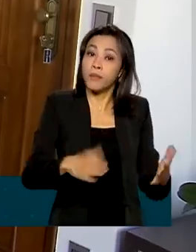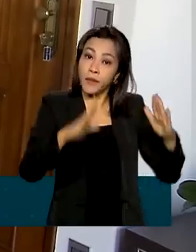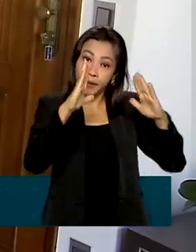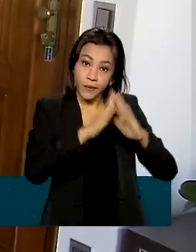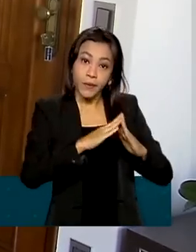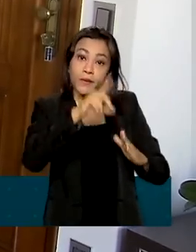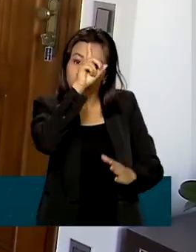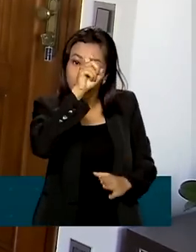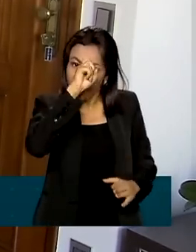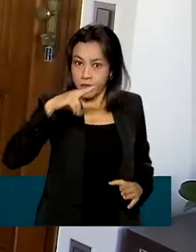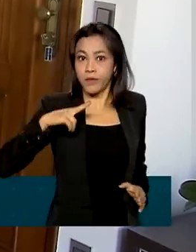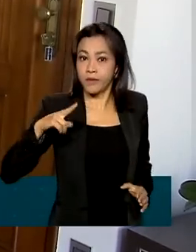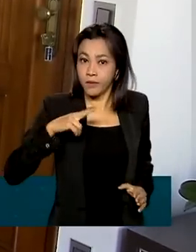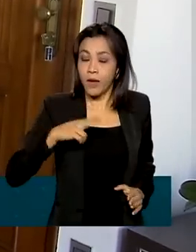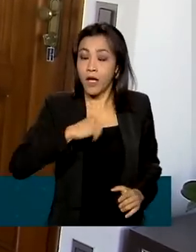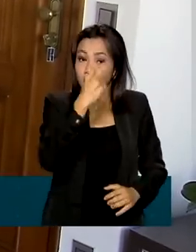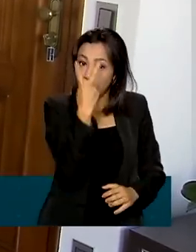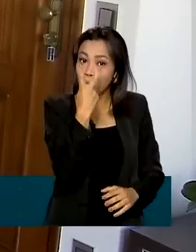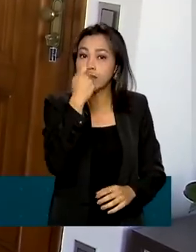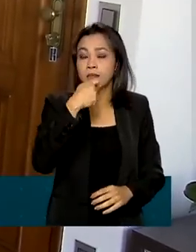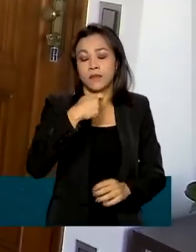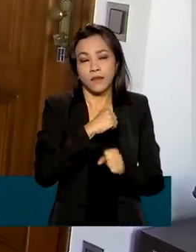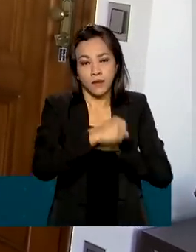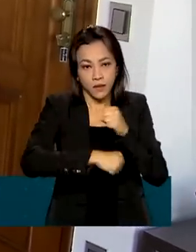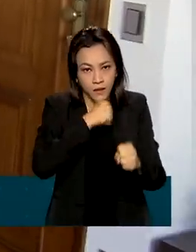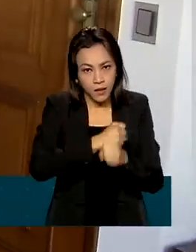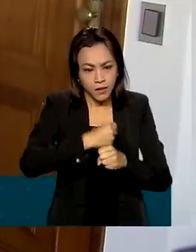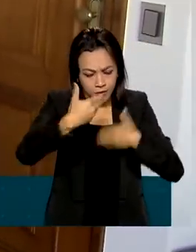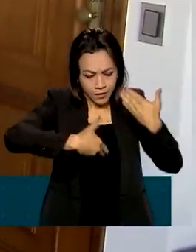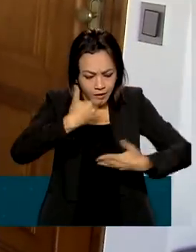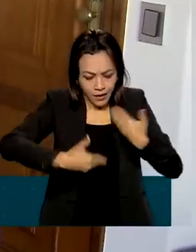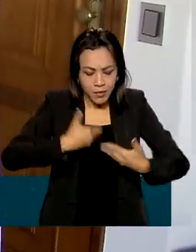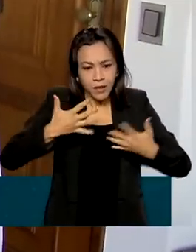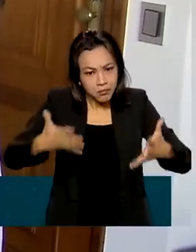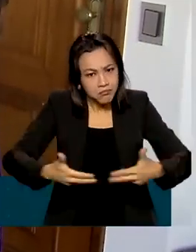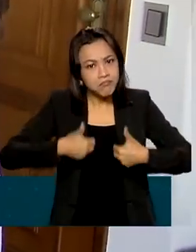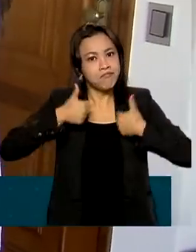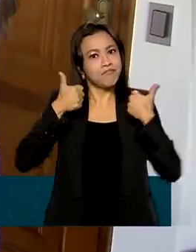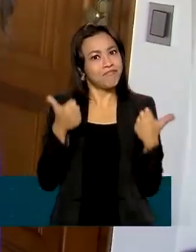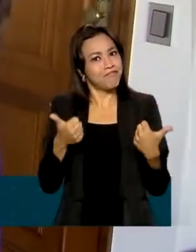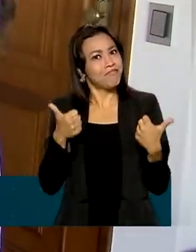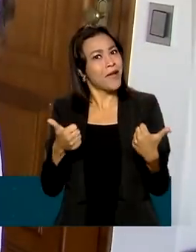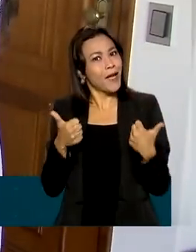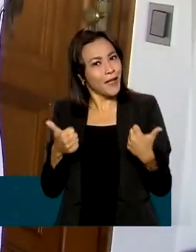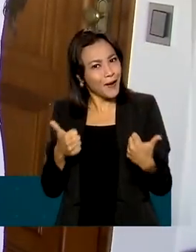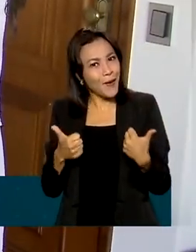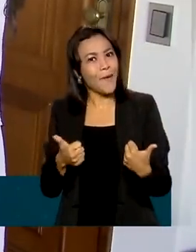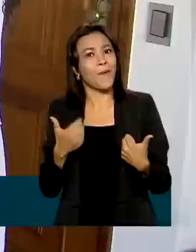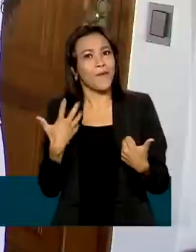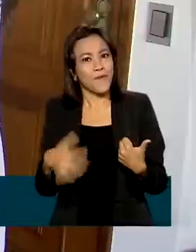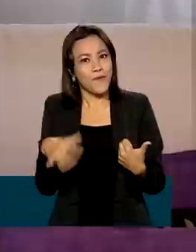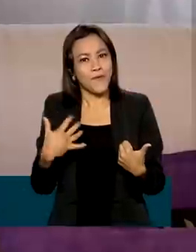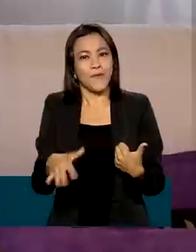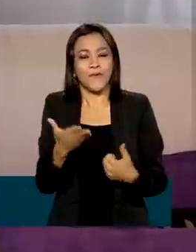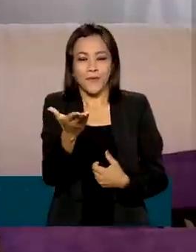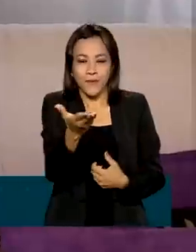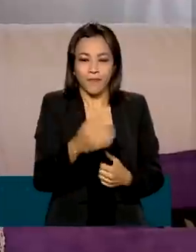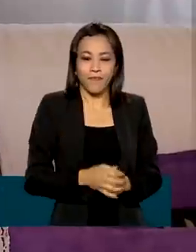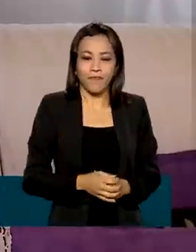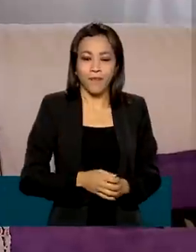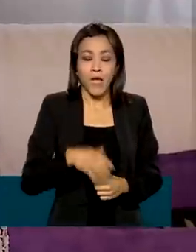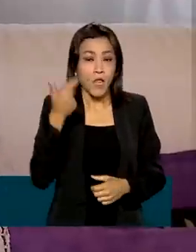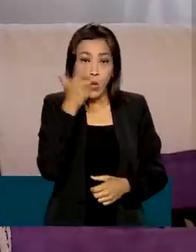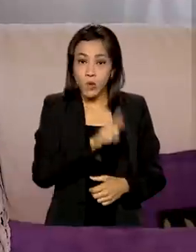E depois de dois anos de tratamento, ela mostra uma vitalidade de fazer inveja a muita gente. Ela não